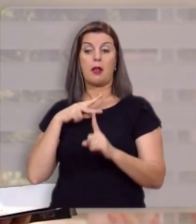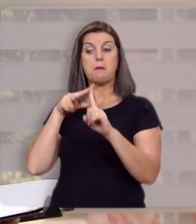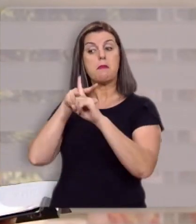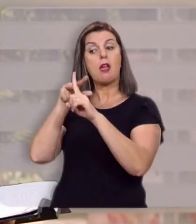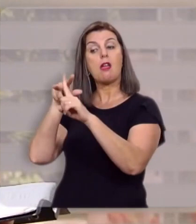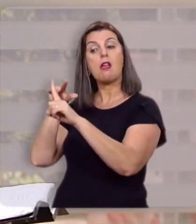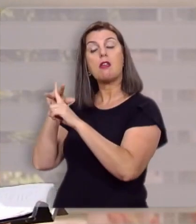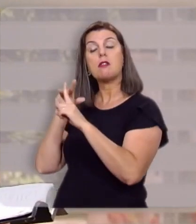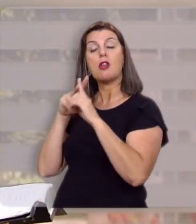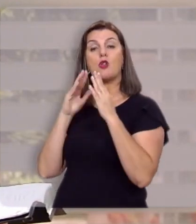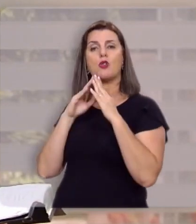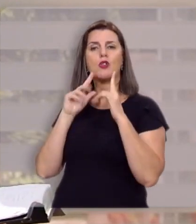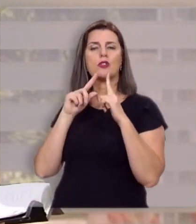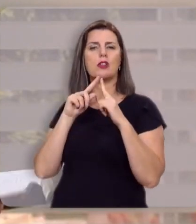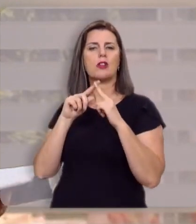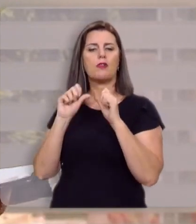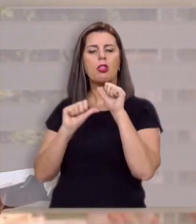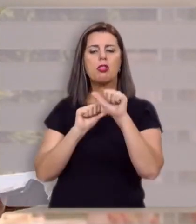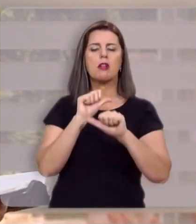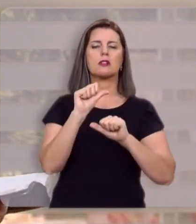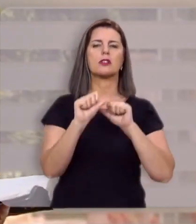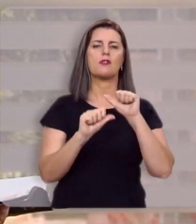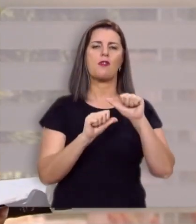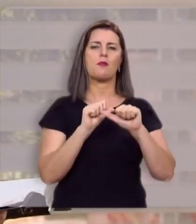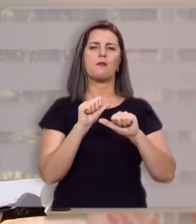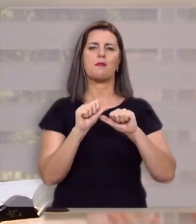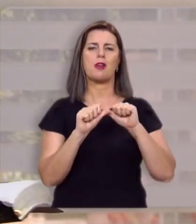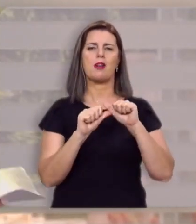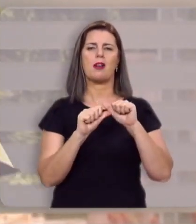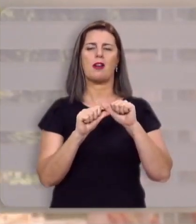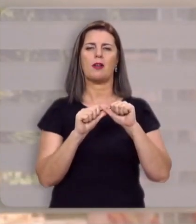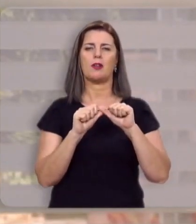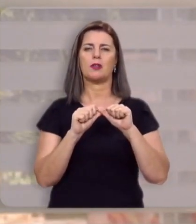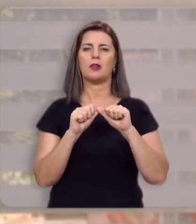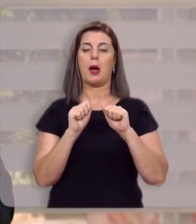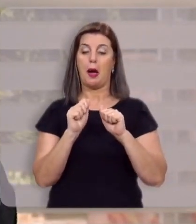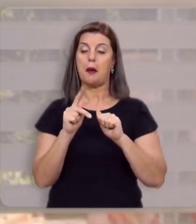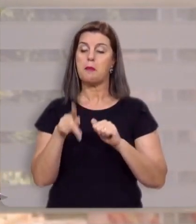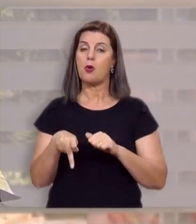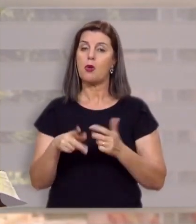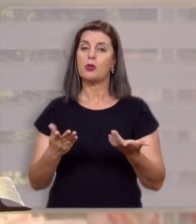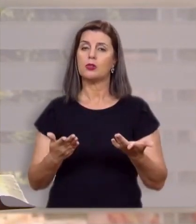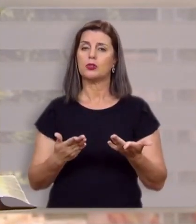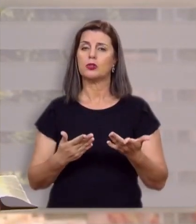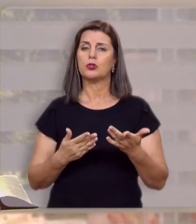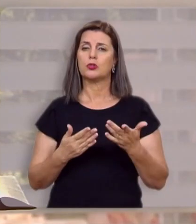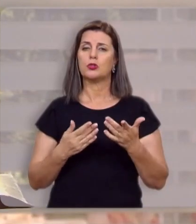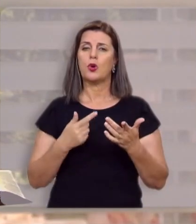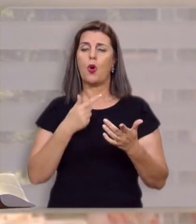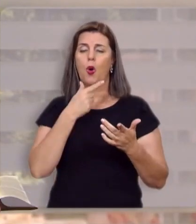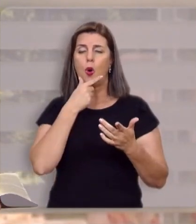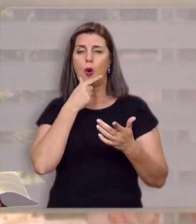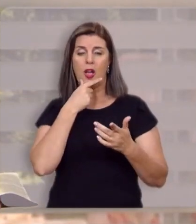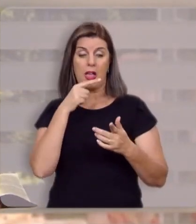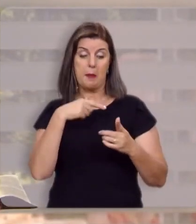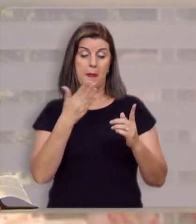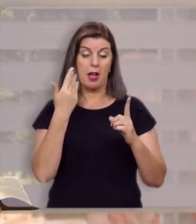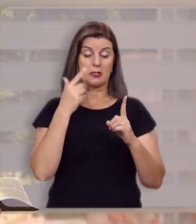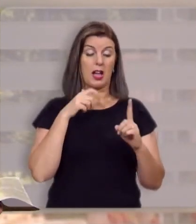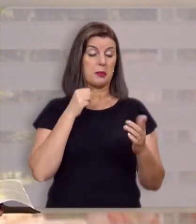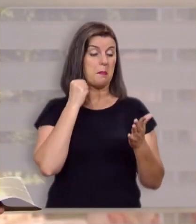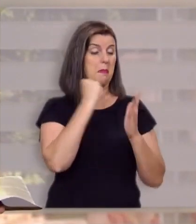perseguidor da igreja, foi convertido, se transformou num apóstolo Paulo, um assassino